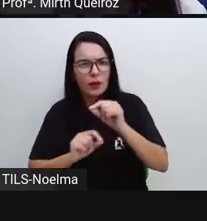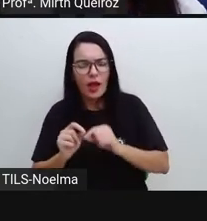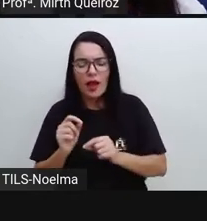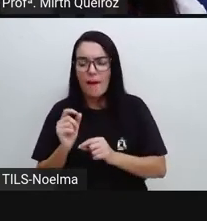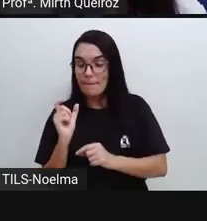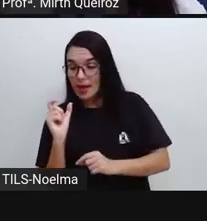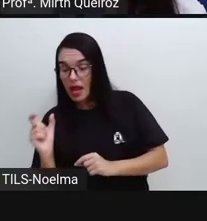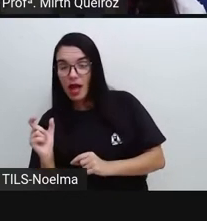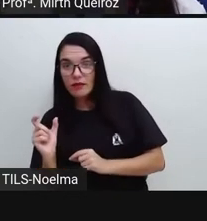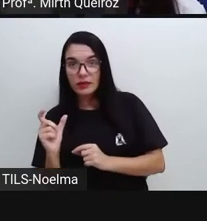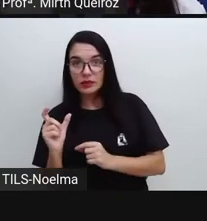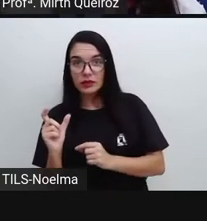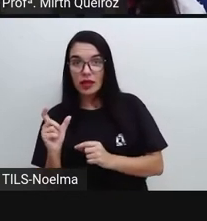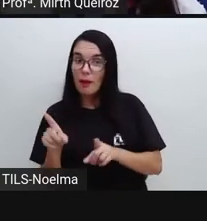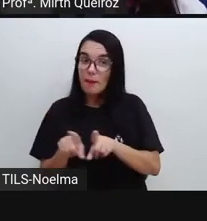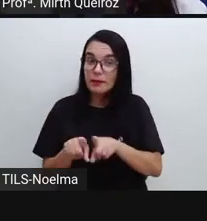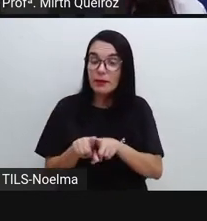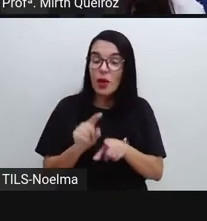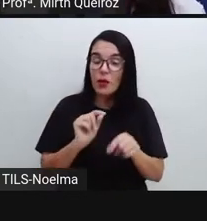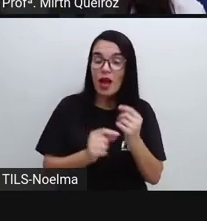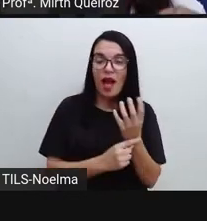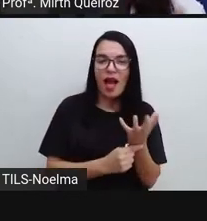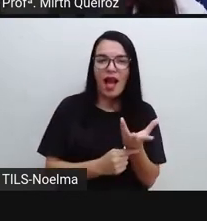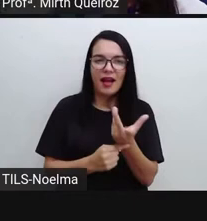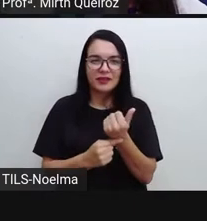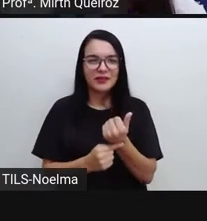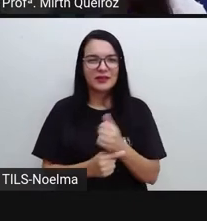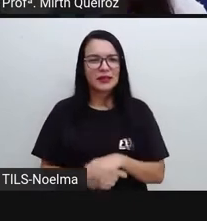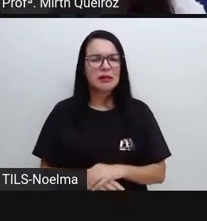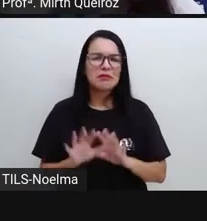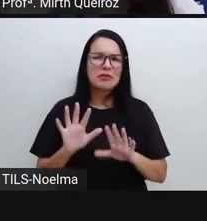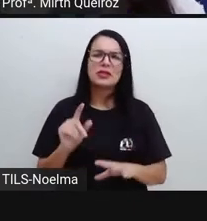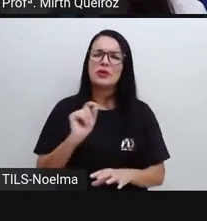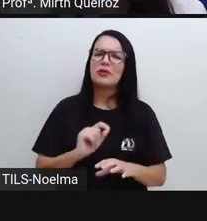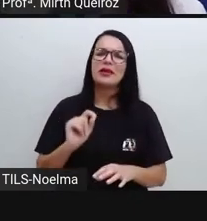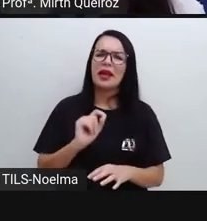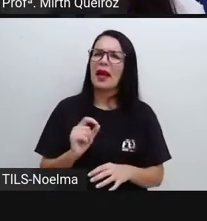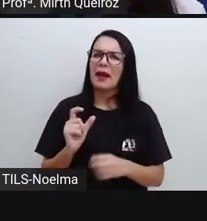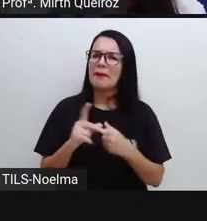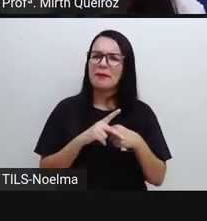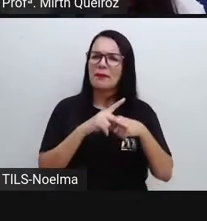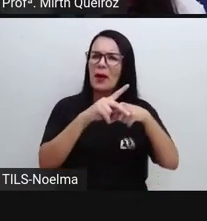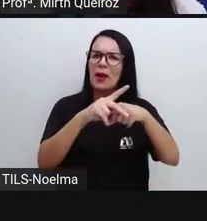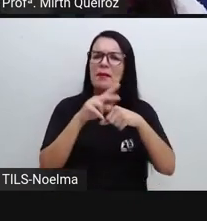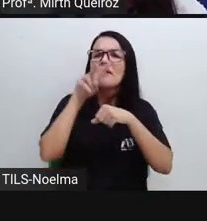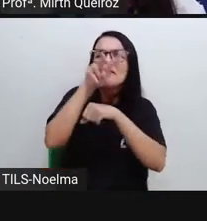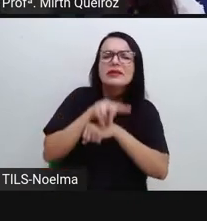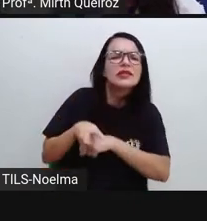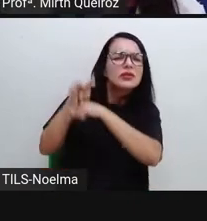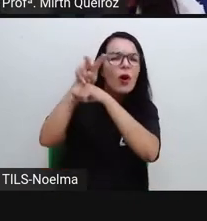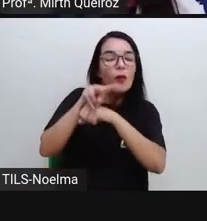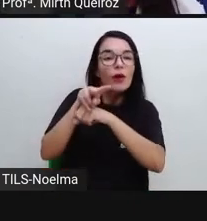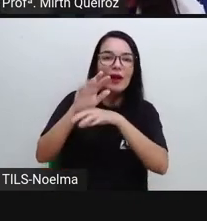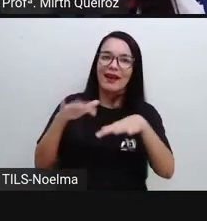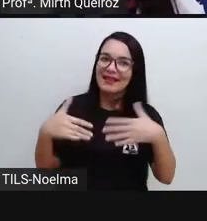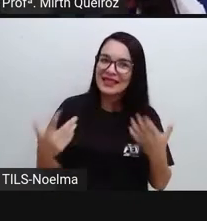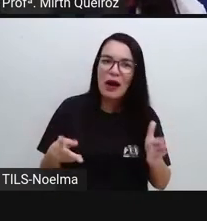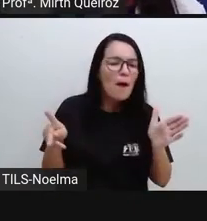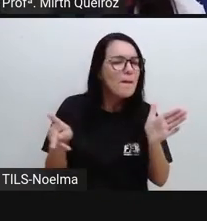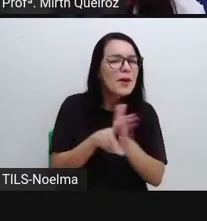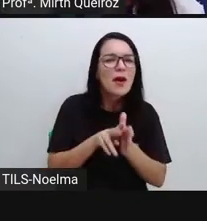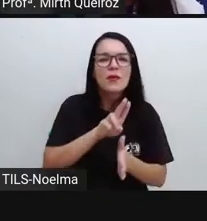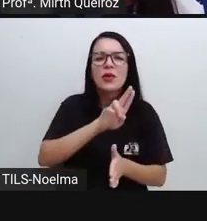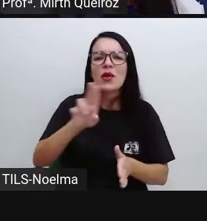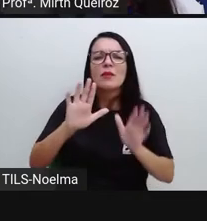trabalha também a arte. Mas, afinal, o que é um poema visual? Os poemas visuais, como o próprio nome diz,